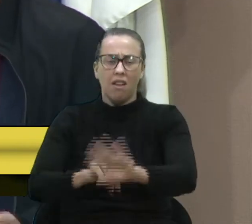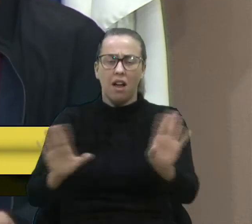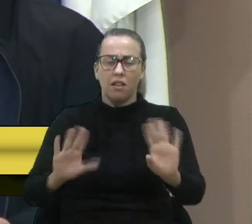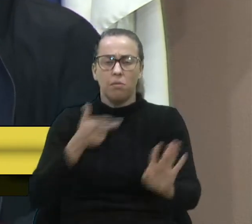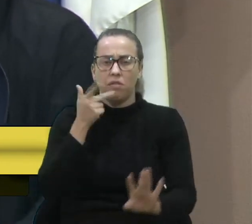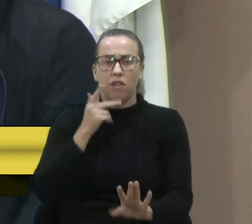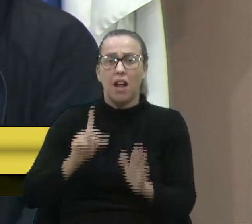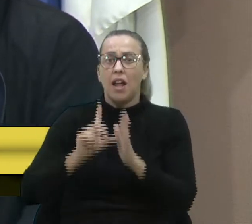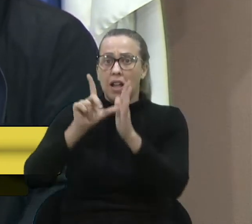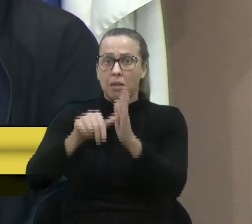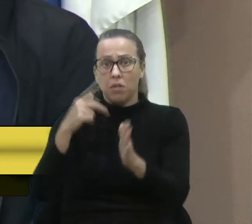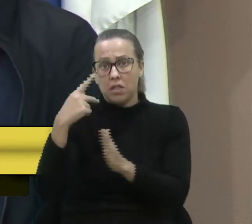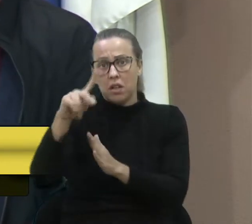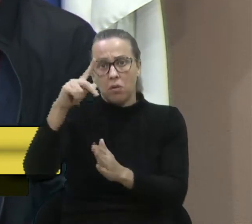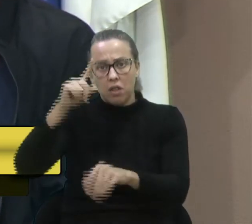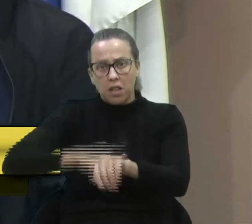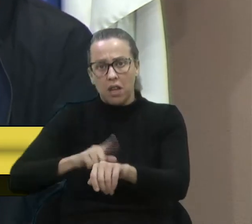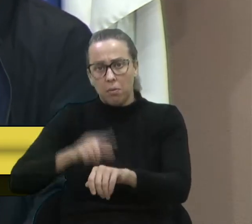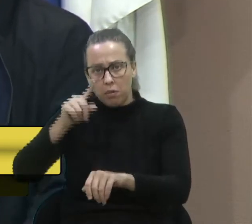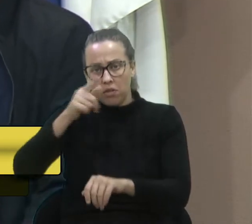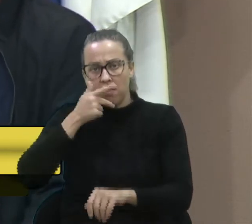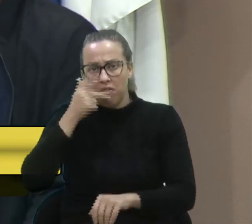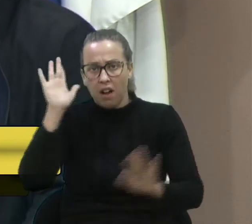Denise. Depois a senhora pede o tempo, a senhora fala.